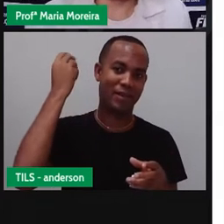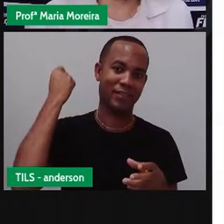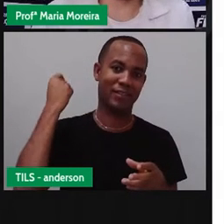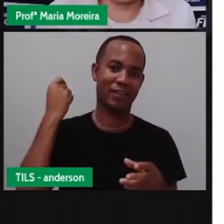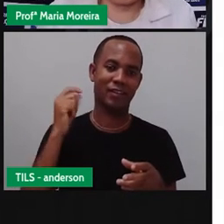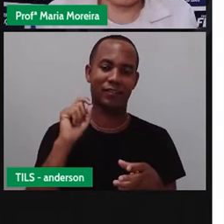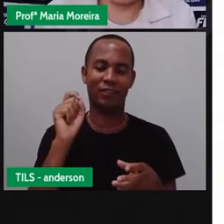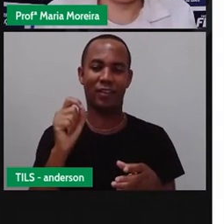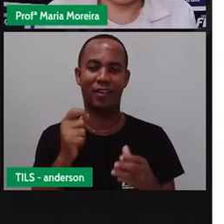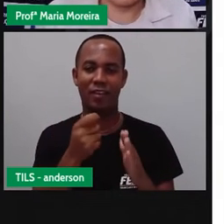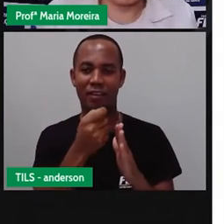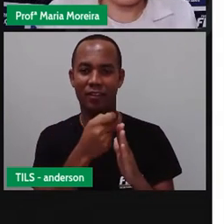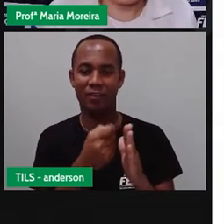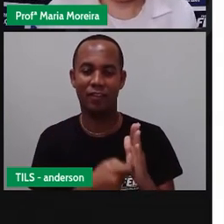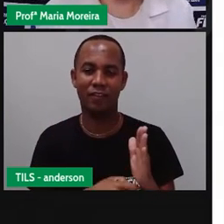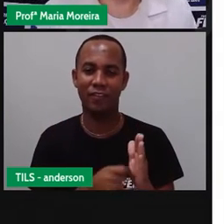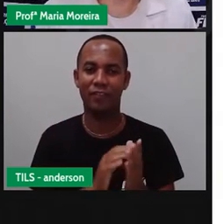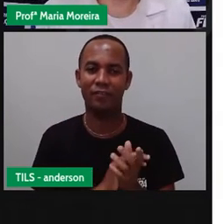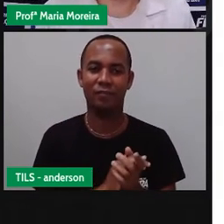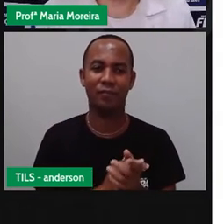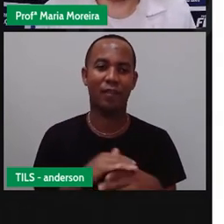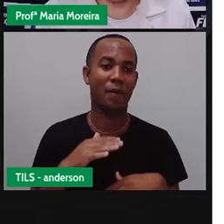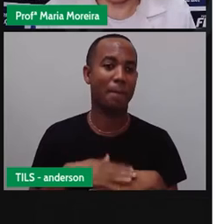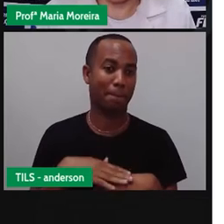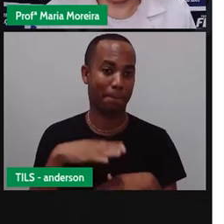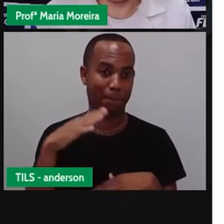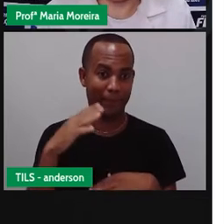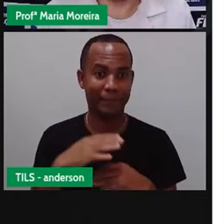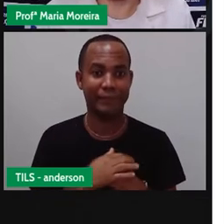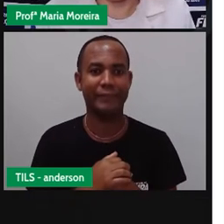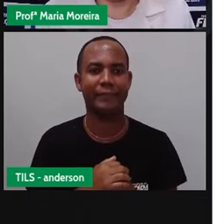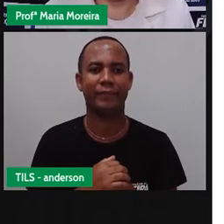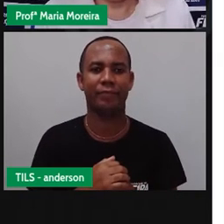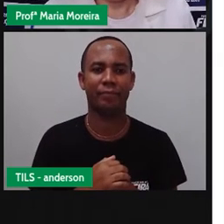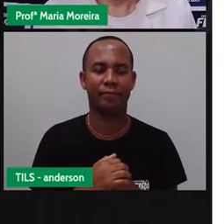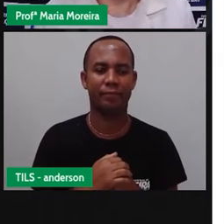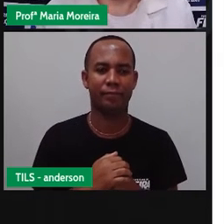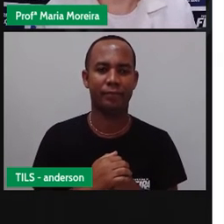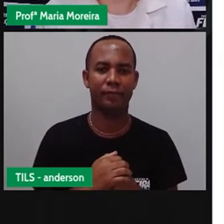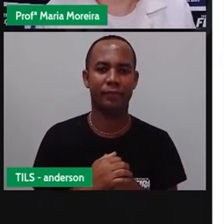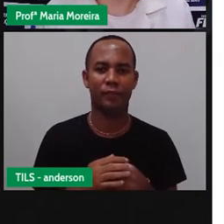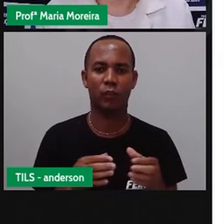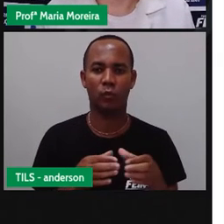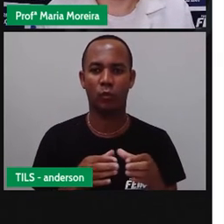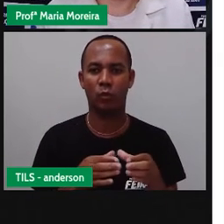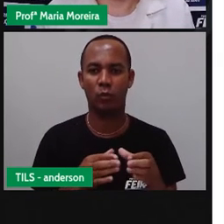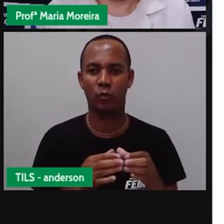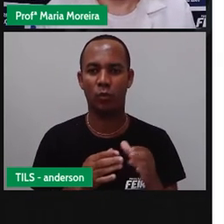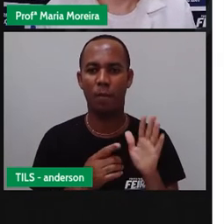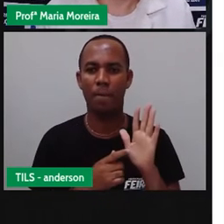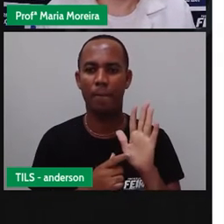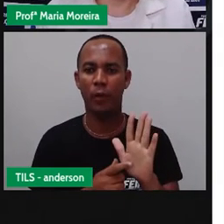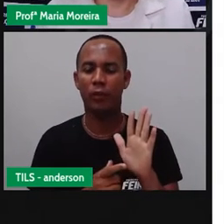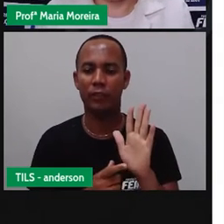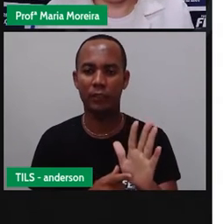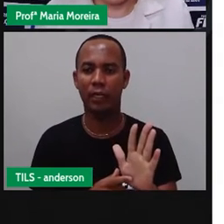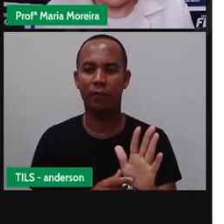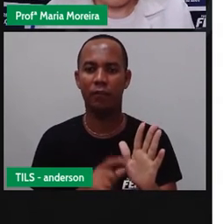E aí os egípcios aparecendo aqui pra gente mais uma vez, né? Isso que representava o quê? Uma